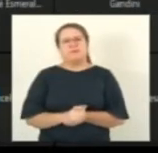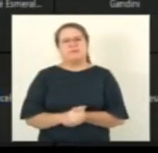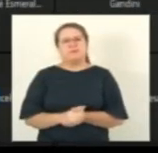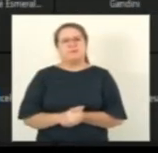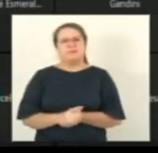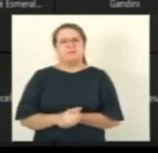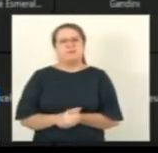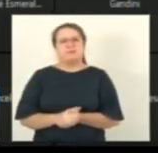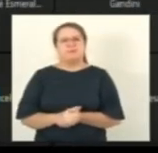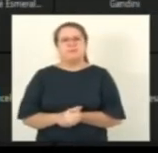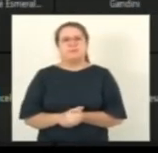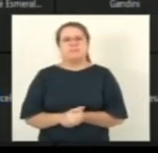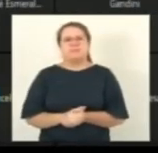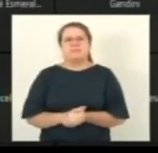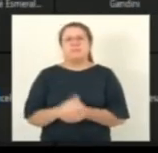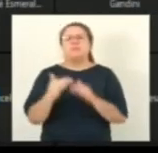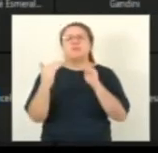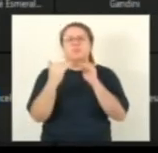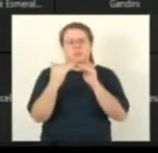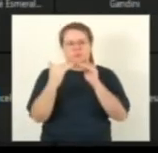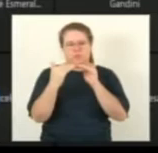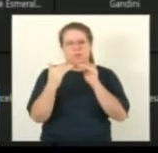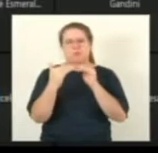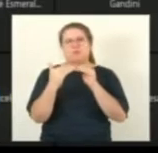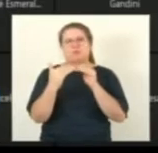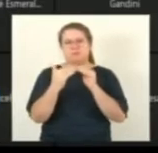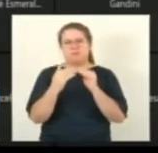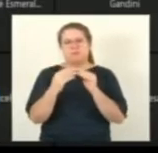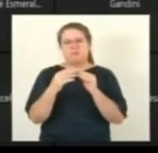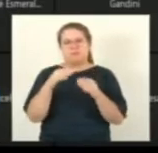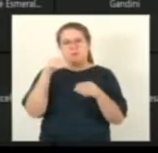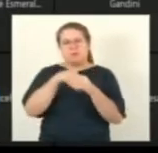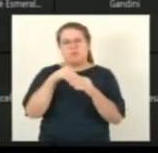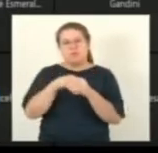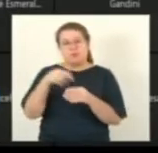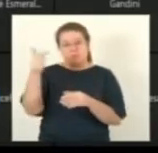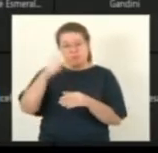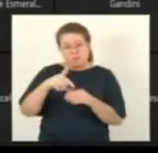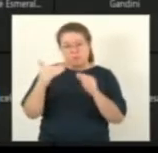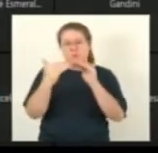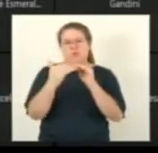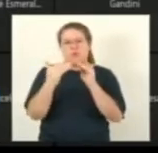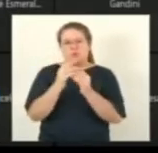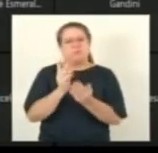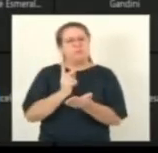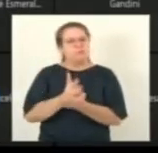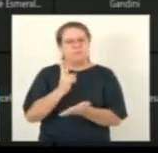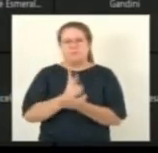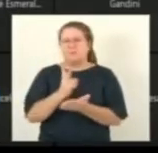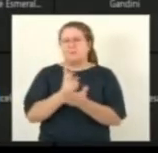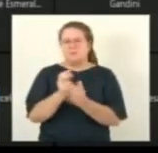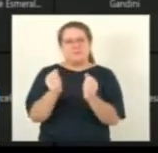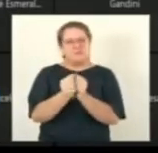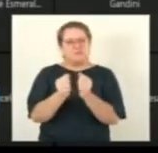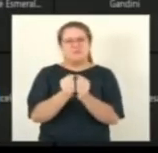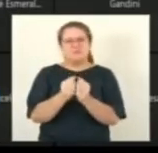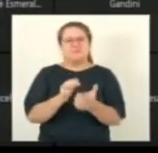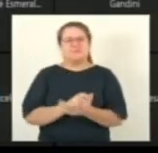se não puder eu voto novamente deputado Vandinho sempre acompanhando Vossa Excelência sem ver